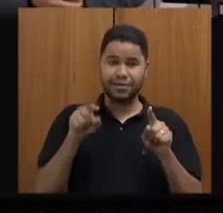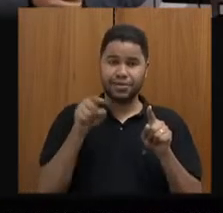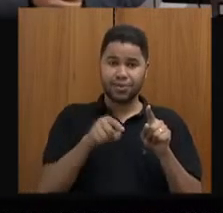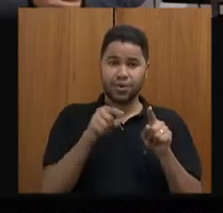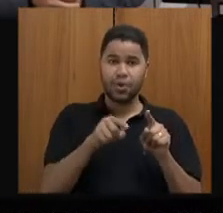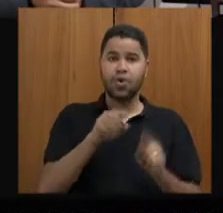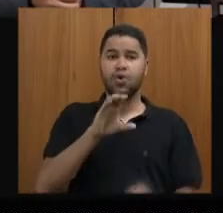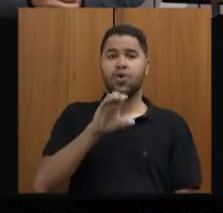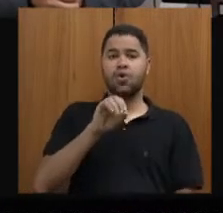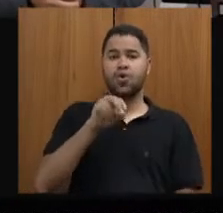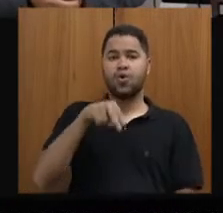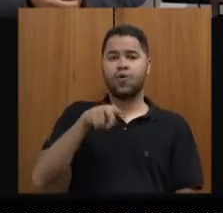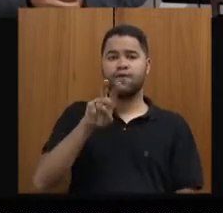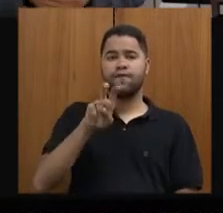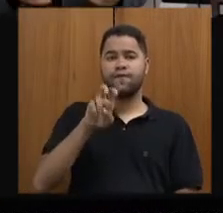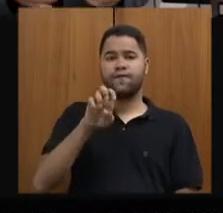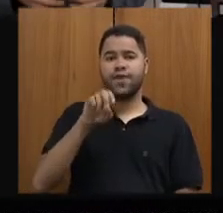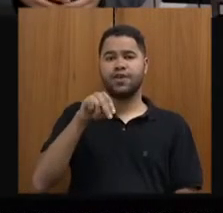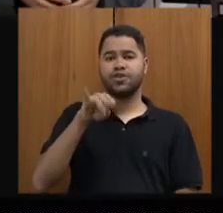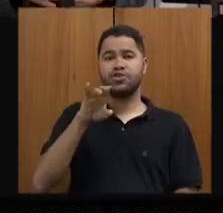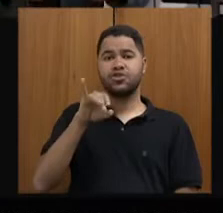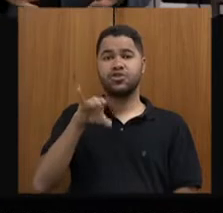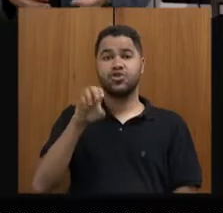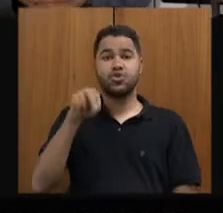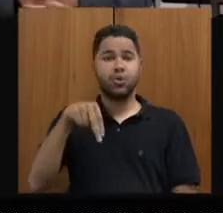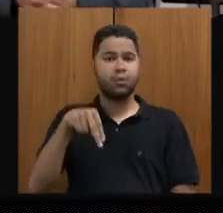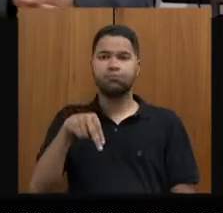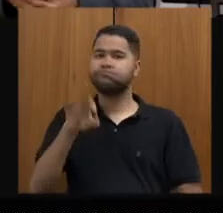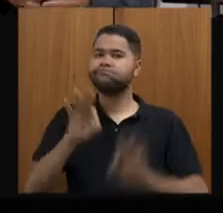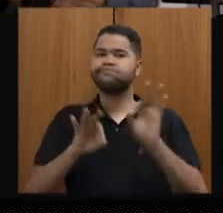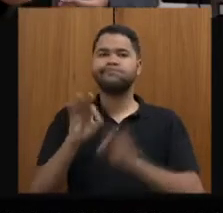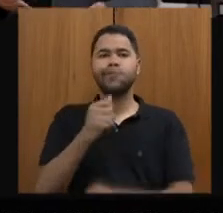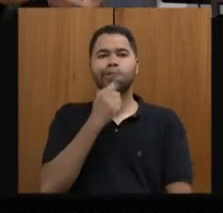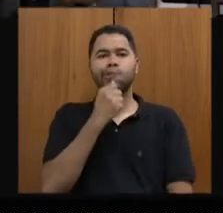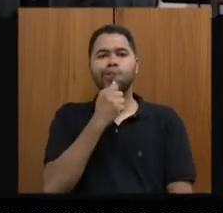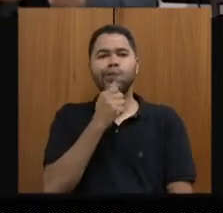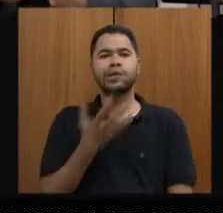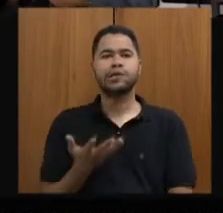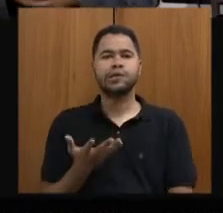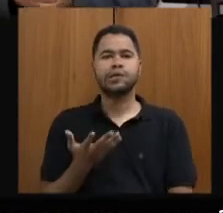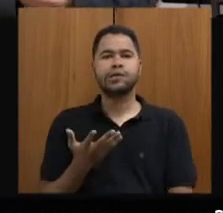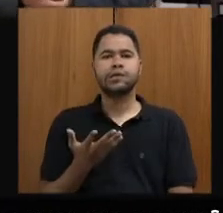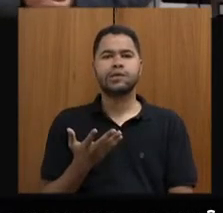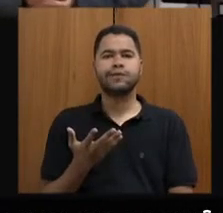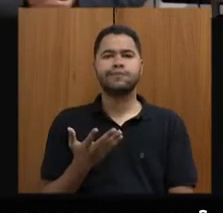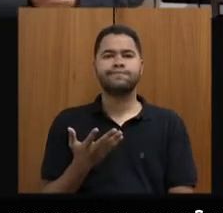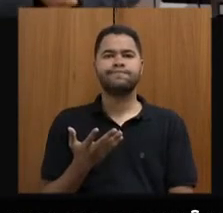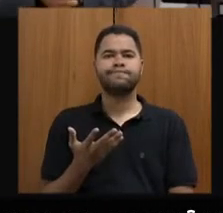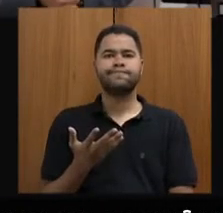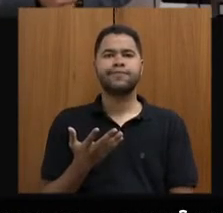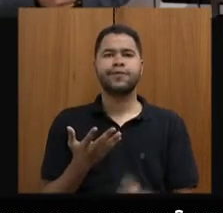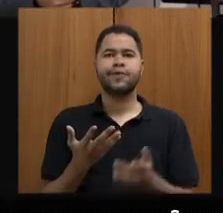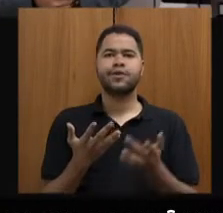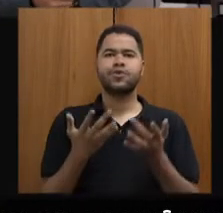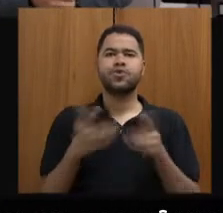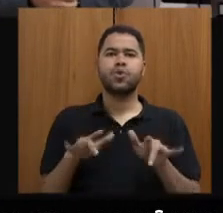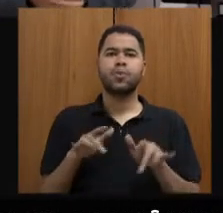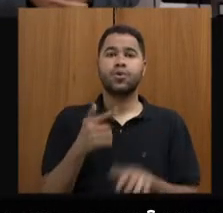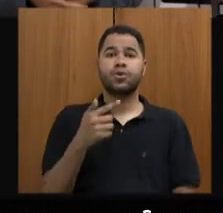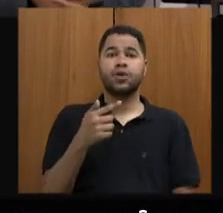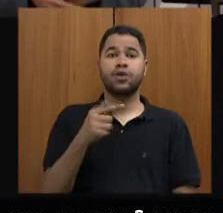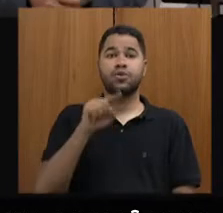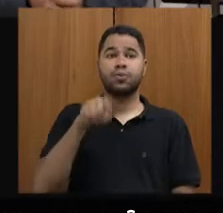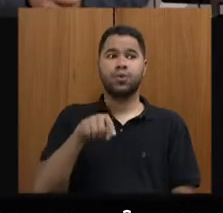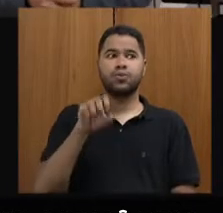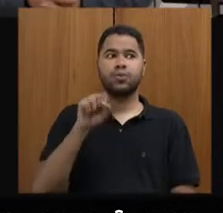convention, é a primeira vez, e não estavam preparados, e sobrou 7,1 milhões de